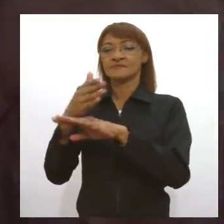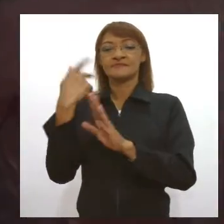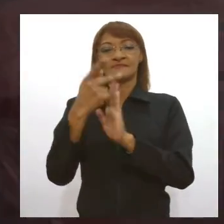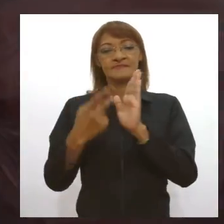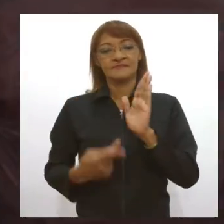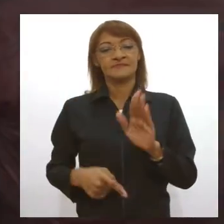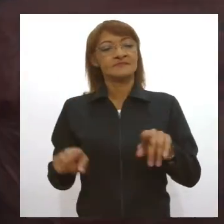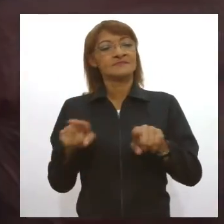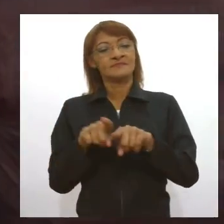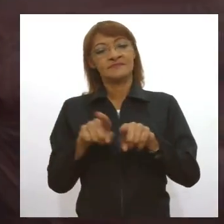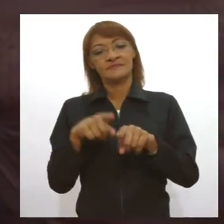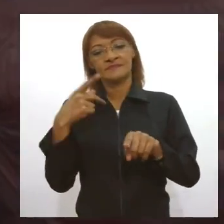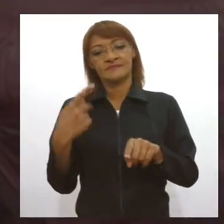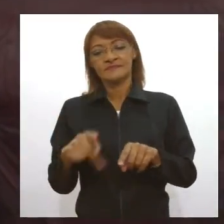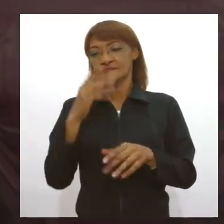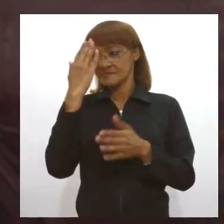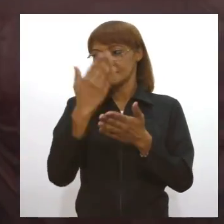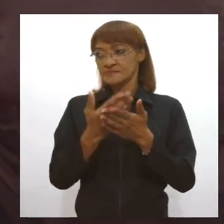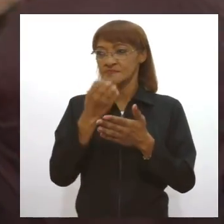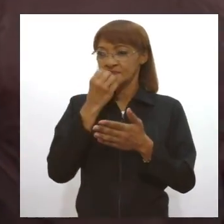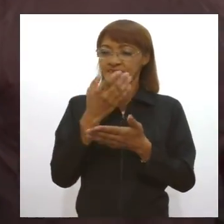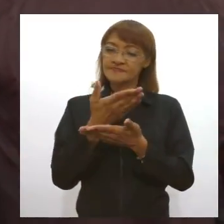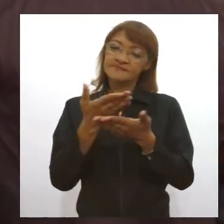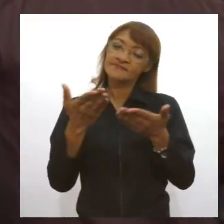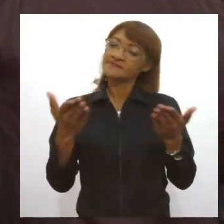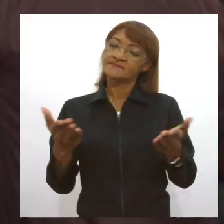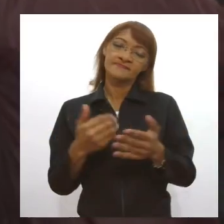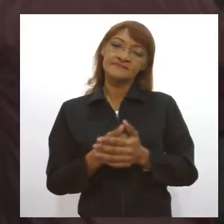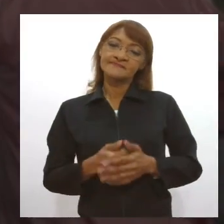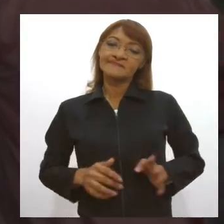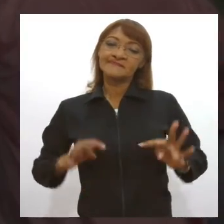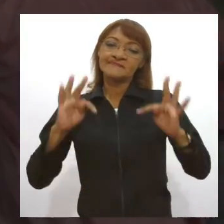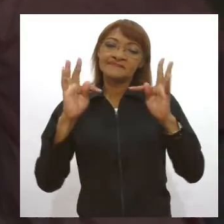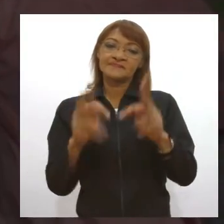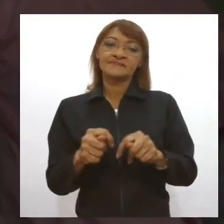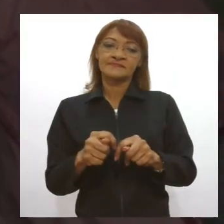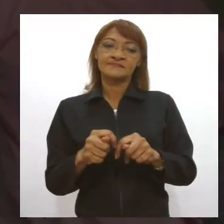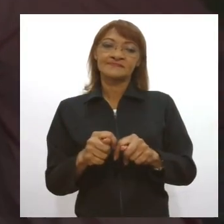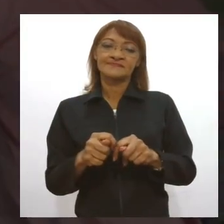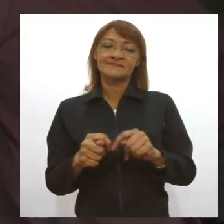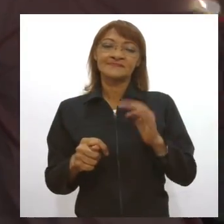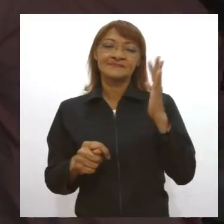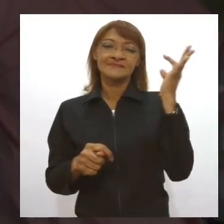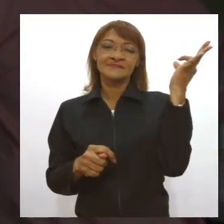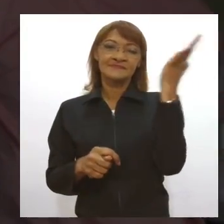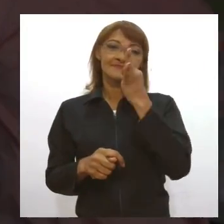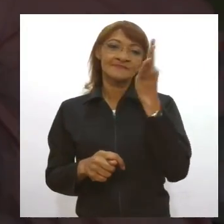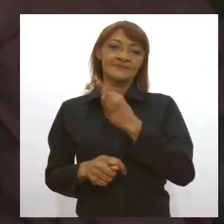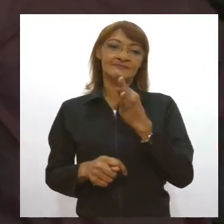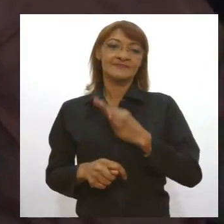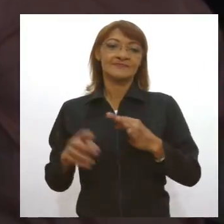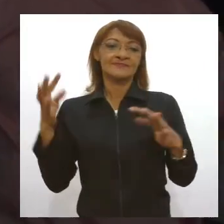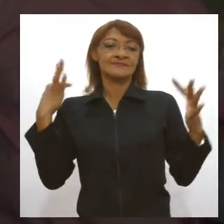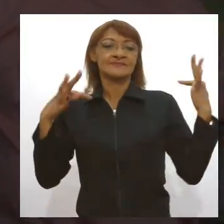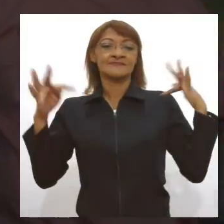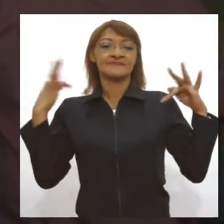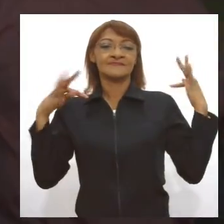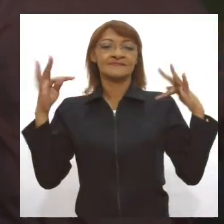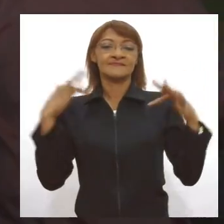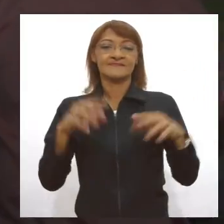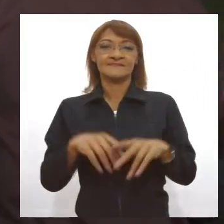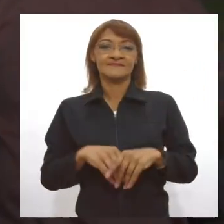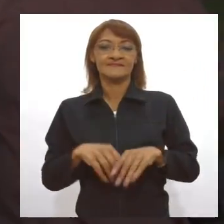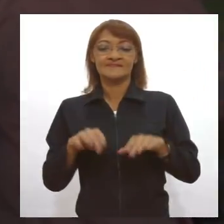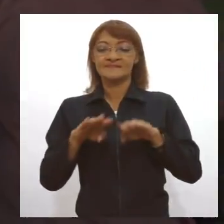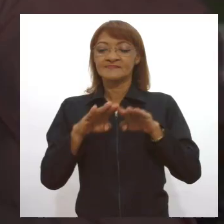viabilidade, acredito que é viável. Então, irá unir todo o circuito, toda essa beleza do turismo e toda a estrutura